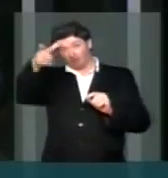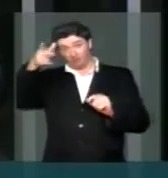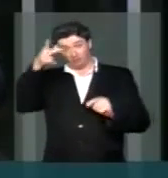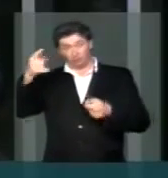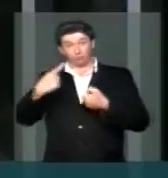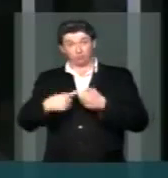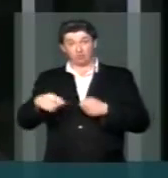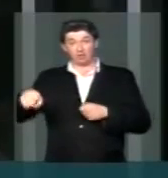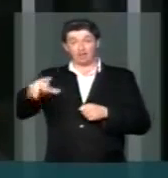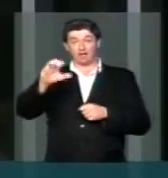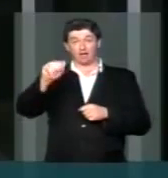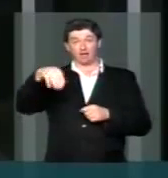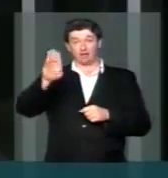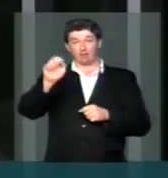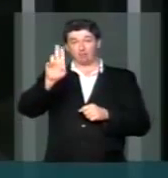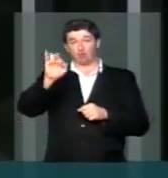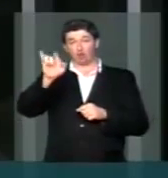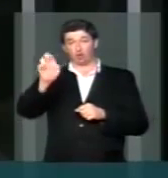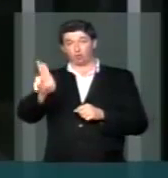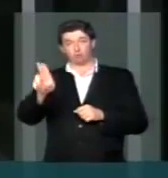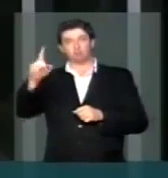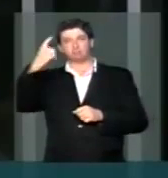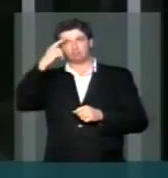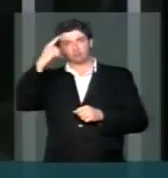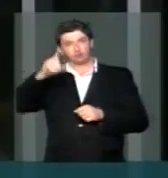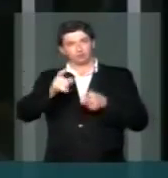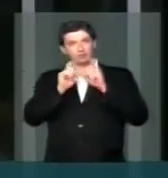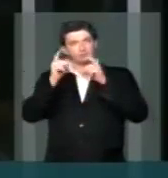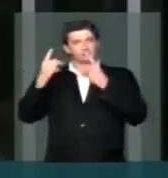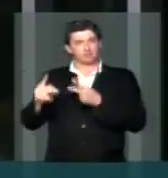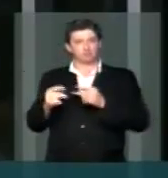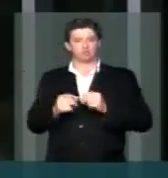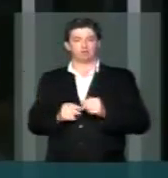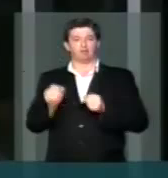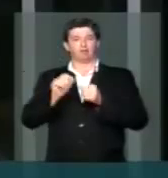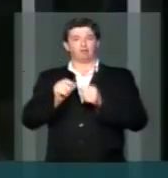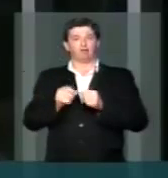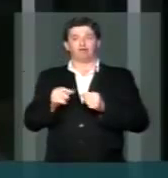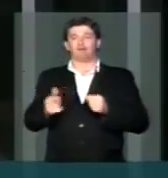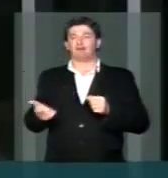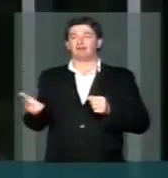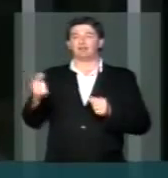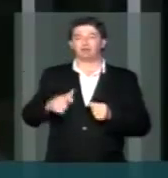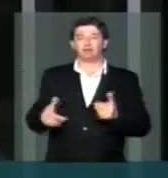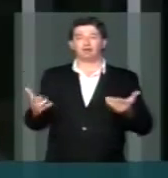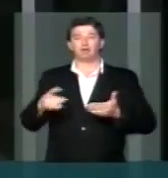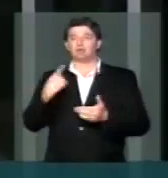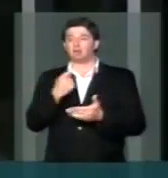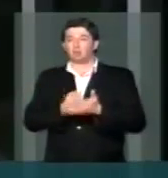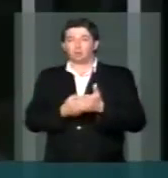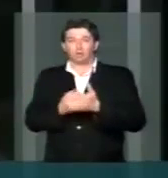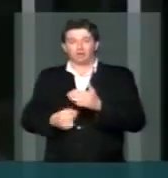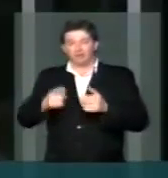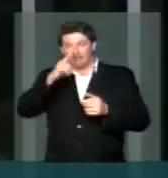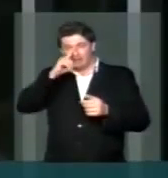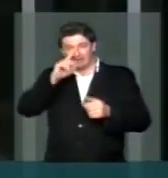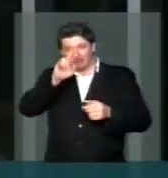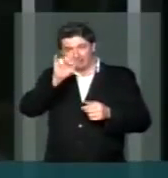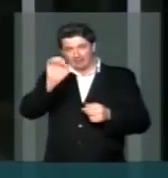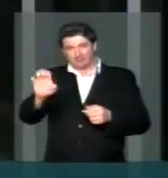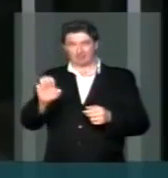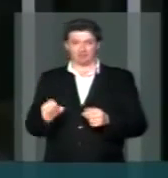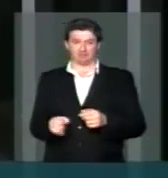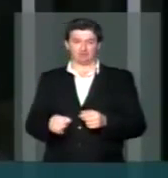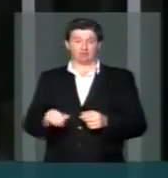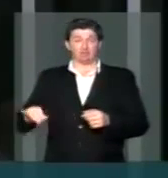Municipal de Balneário Camburil reconsidere a sua gestão, refaça neste momento que nós temos que combater a crise, a